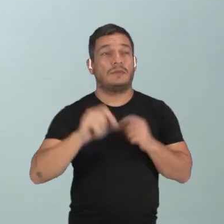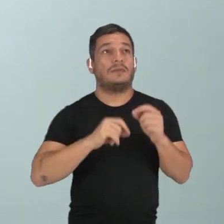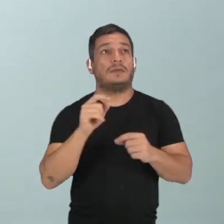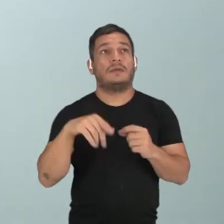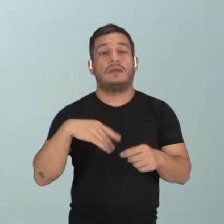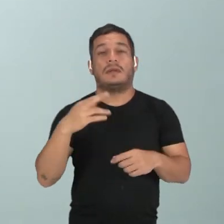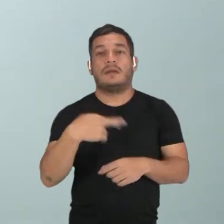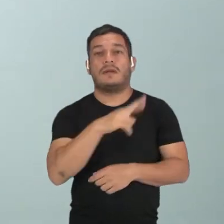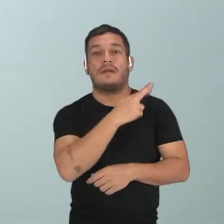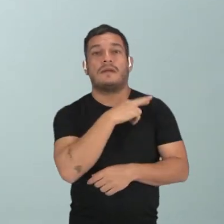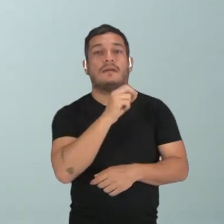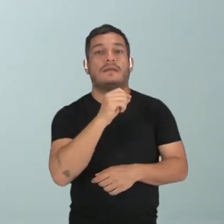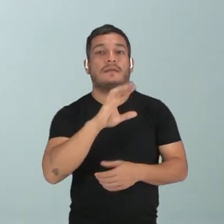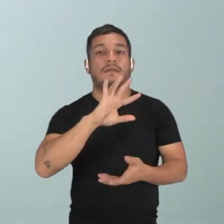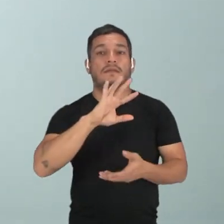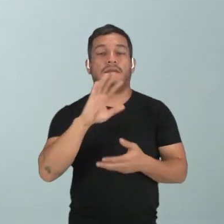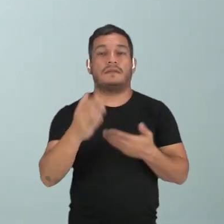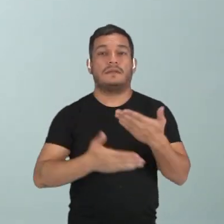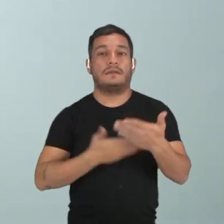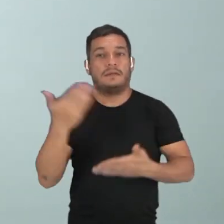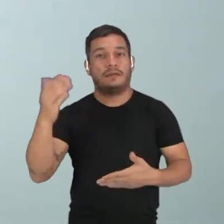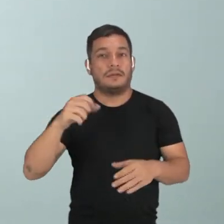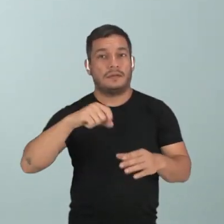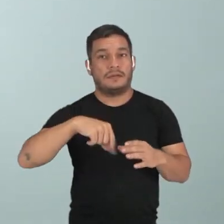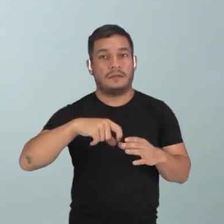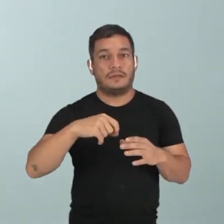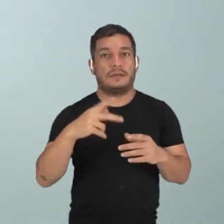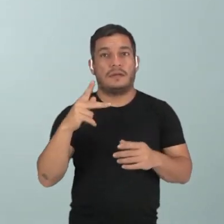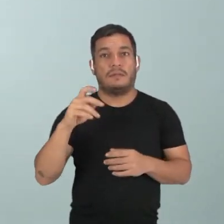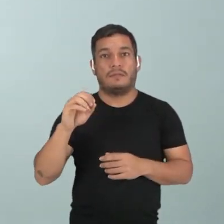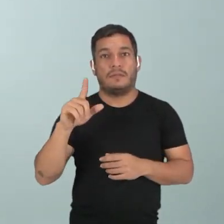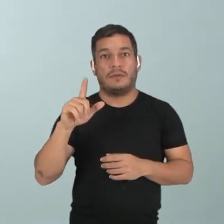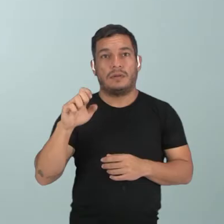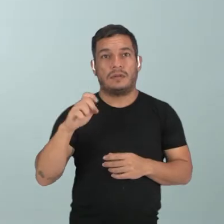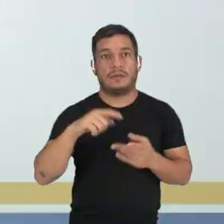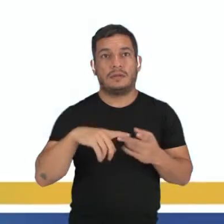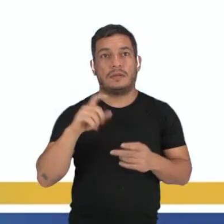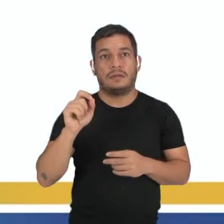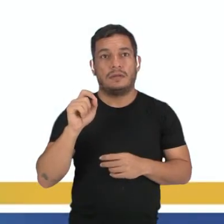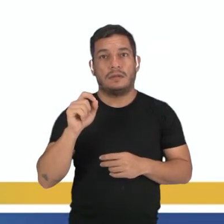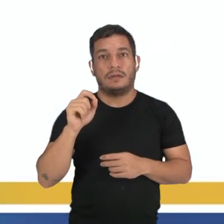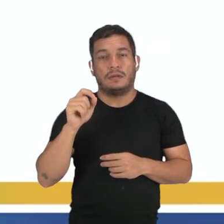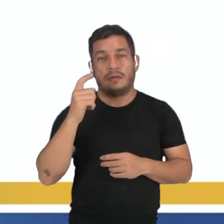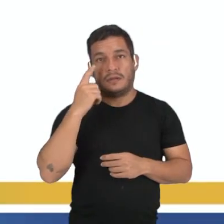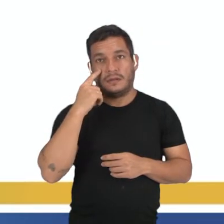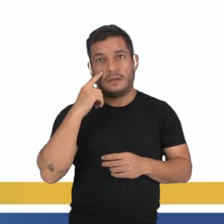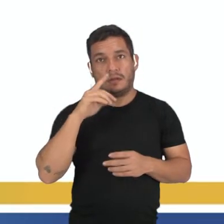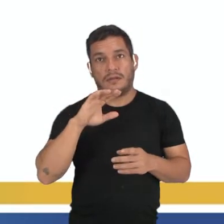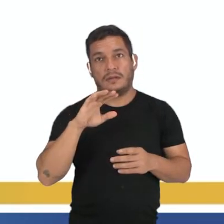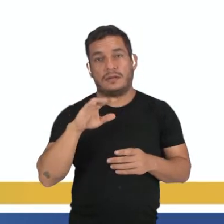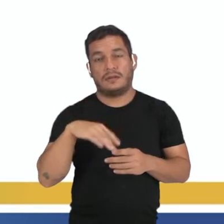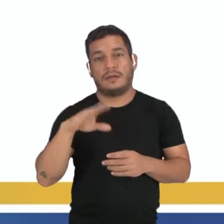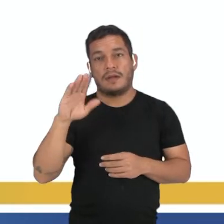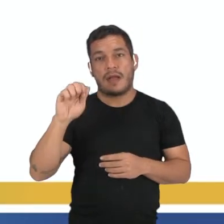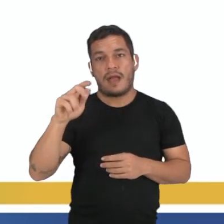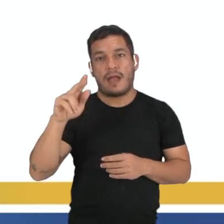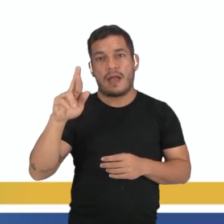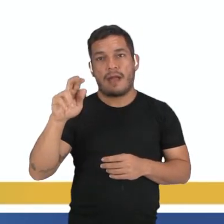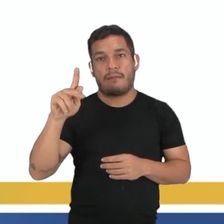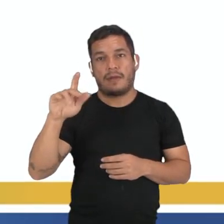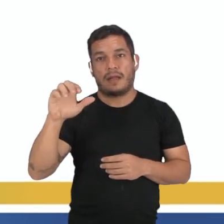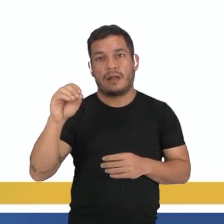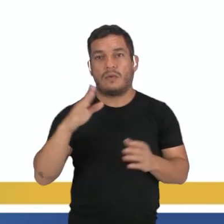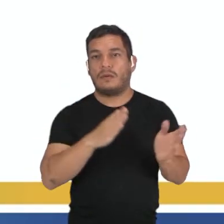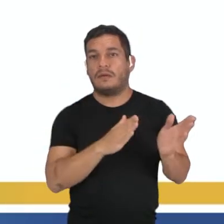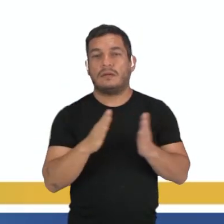parte responsável pela transferência de grão de poli das anteras dos estames para o estigma do carpelo. E esse